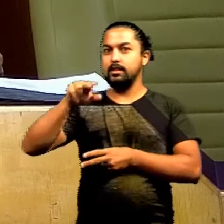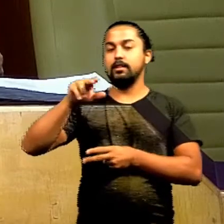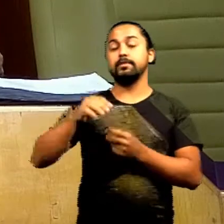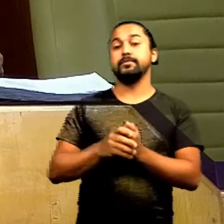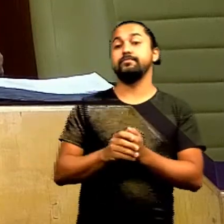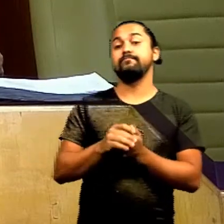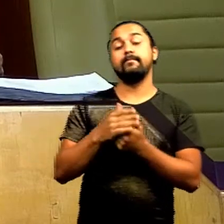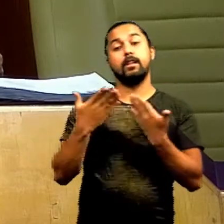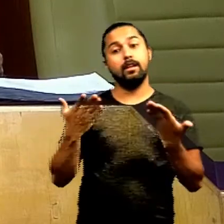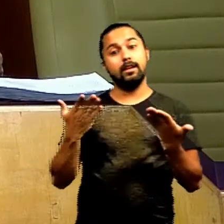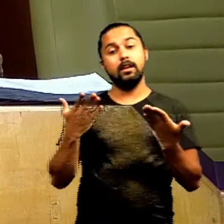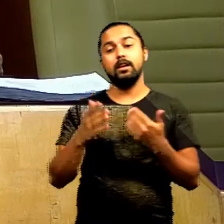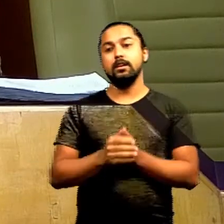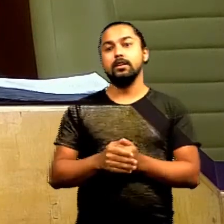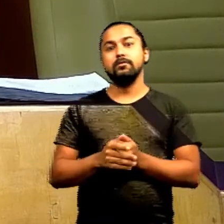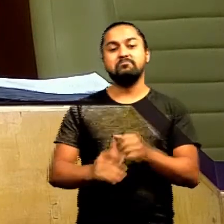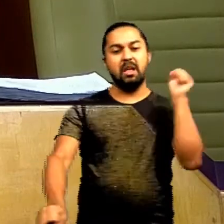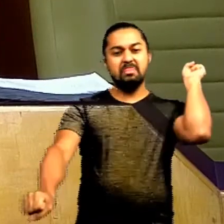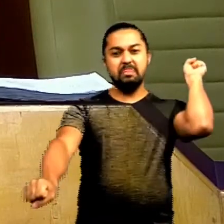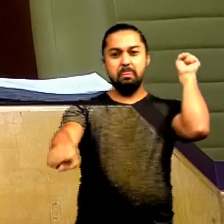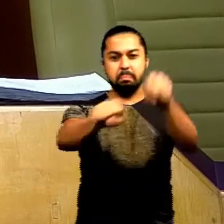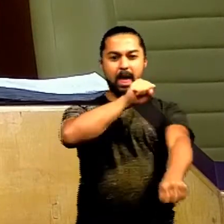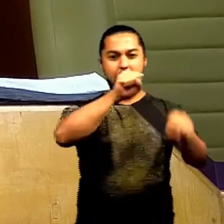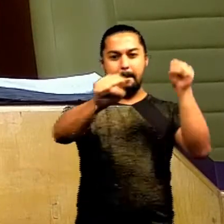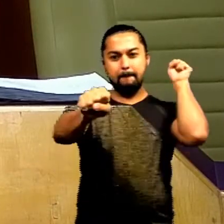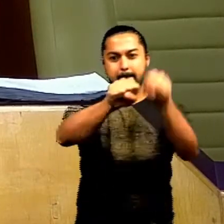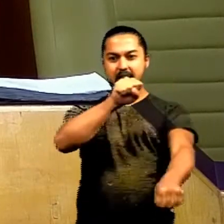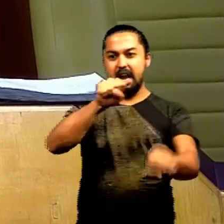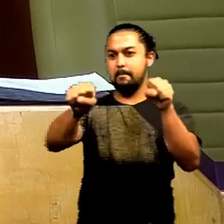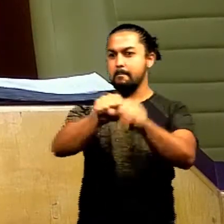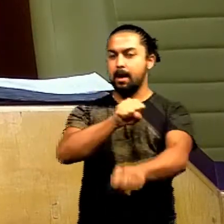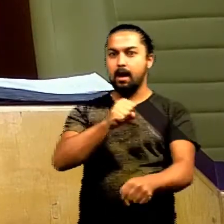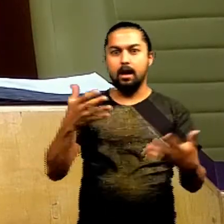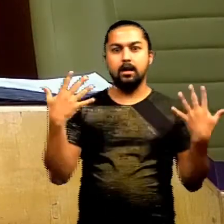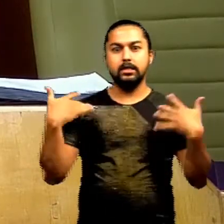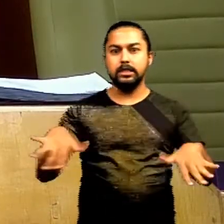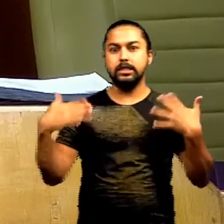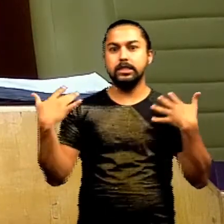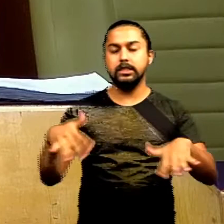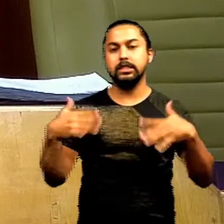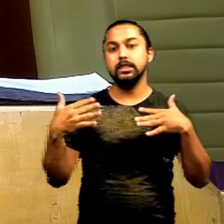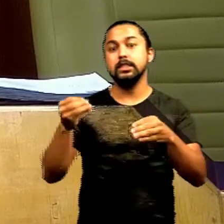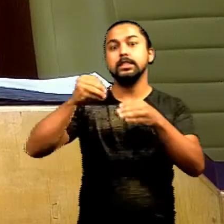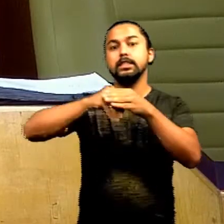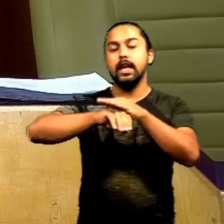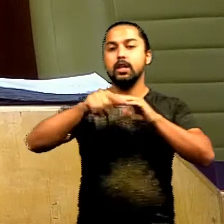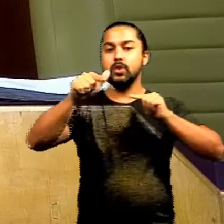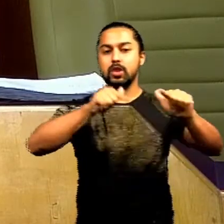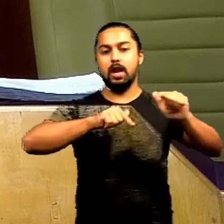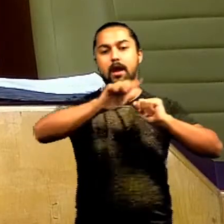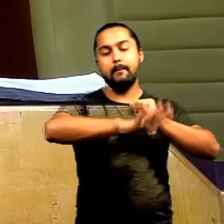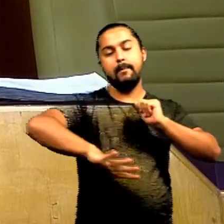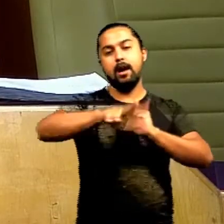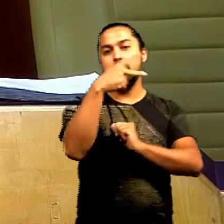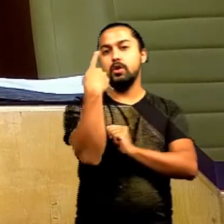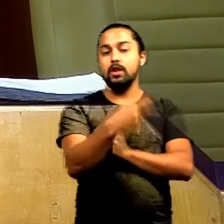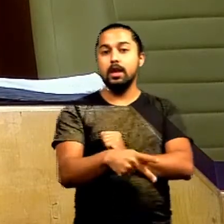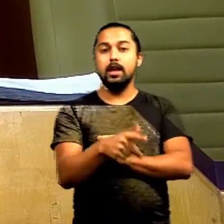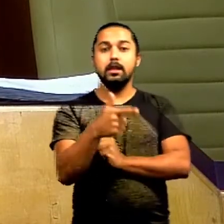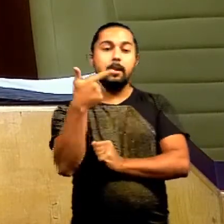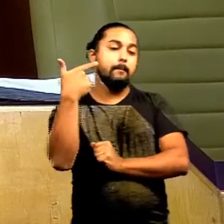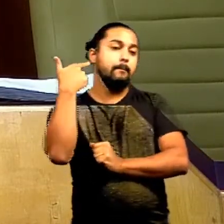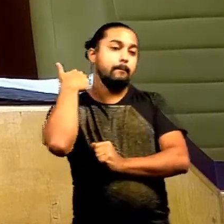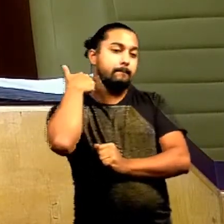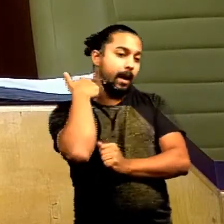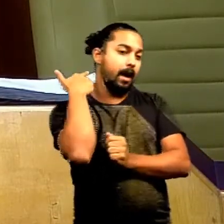Foi uma execução sumária, terrível, dentro do escritório, com tiro à